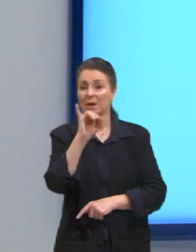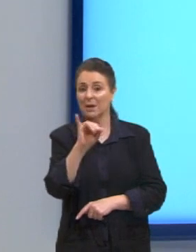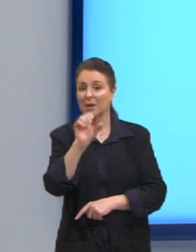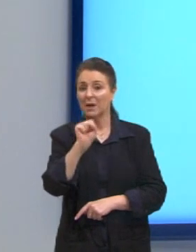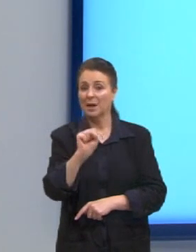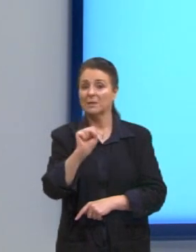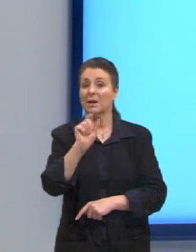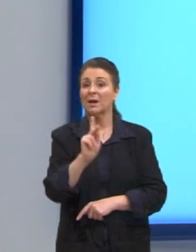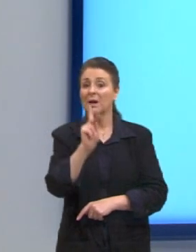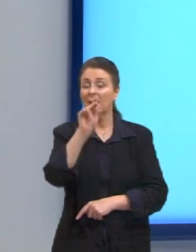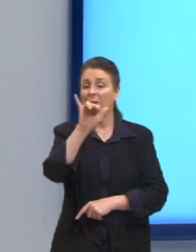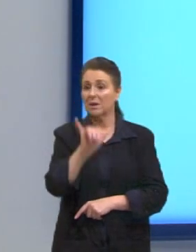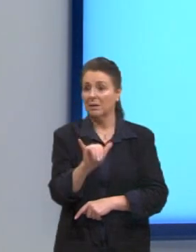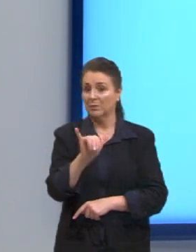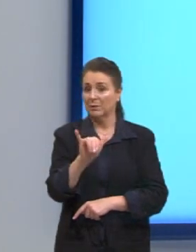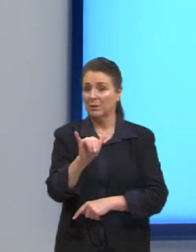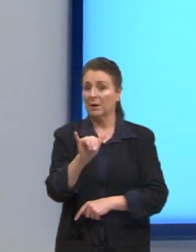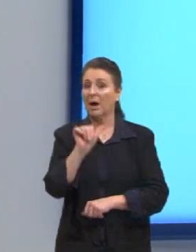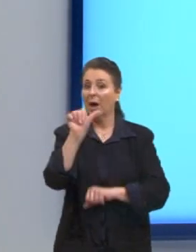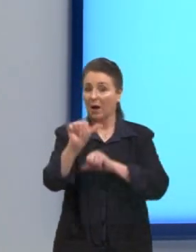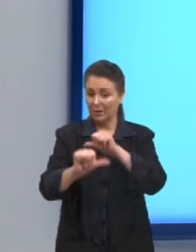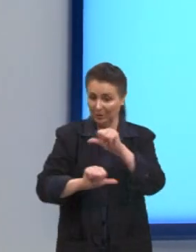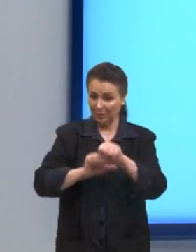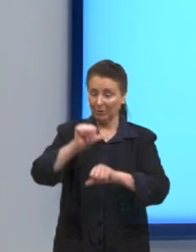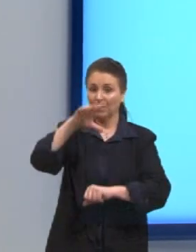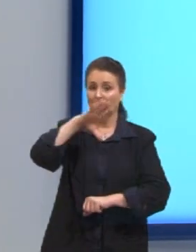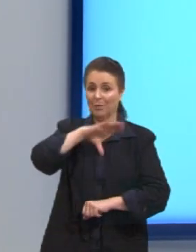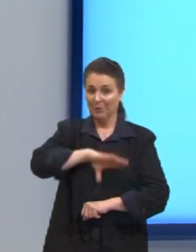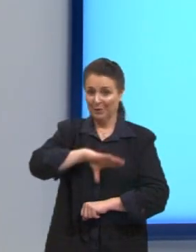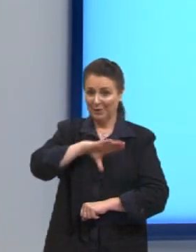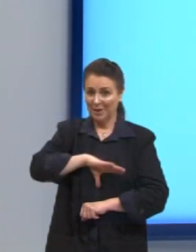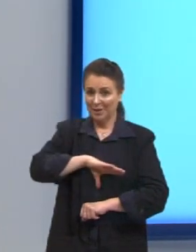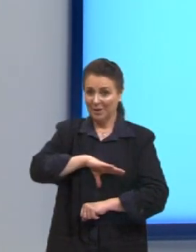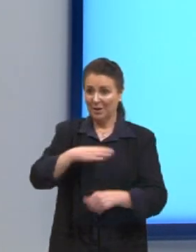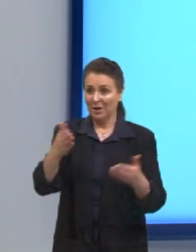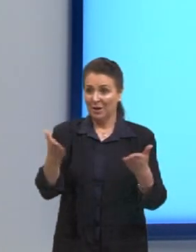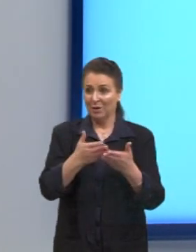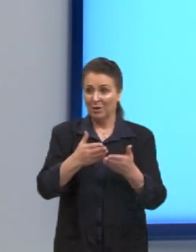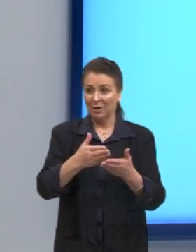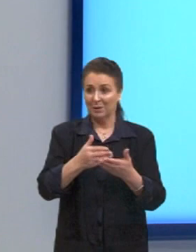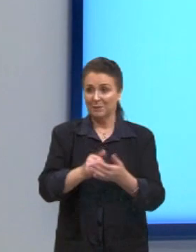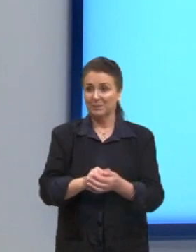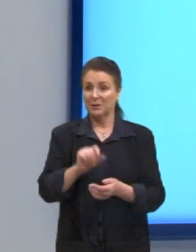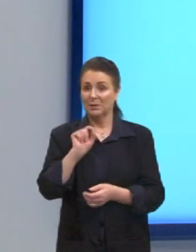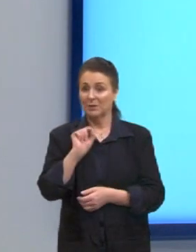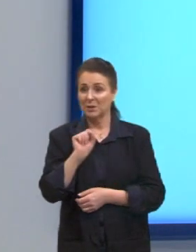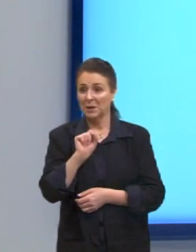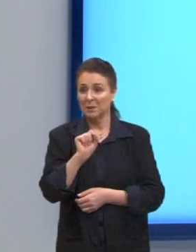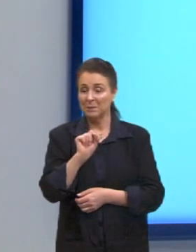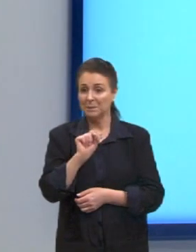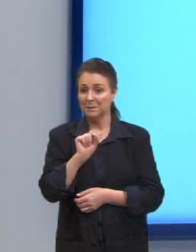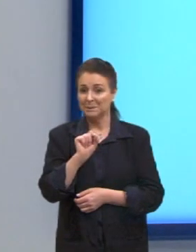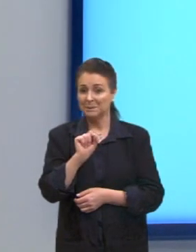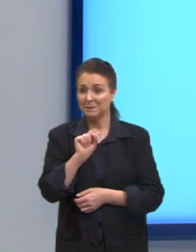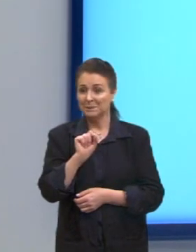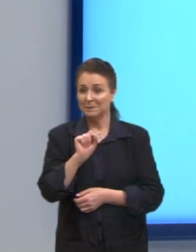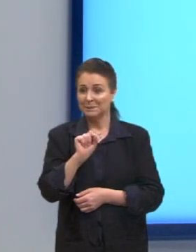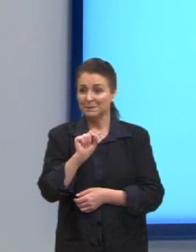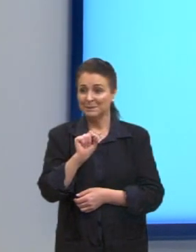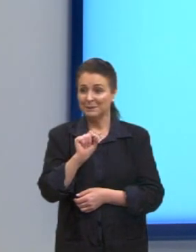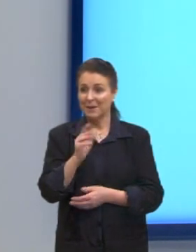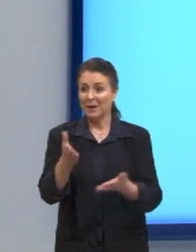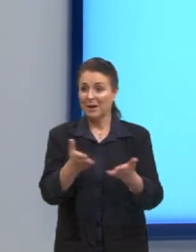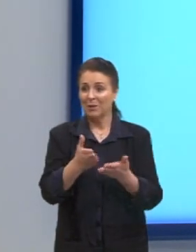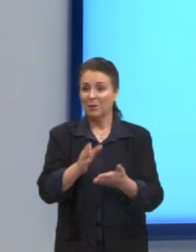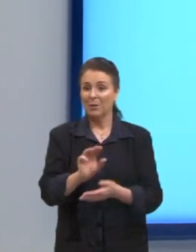-S-K-Y. Mas, o correspondente com a grafia em língua portuguesa, porque já é aportuguesado,